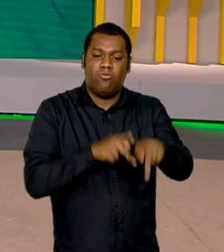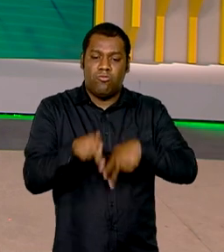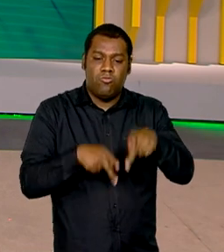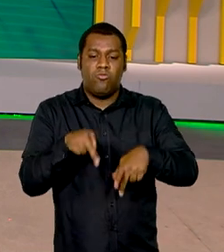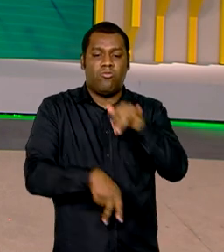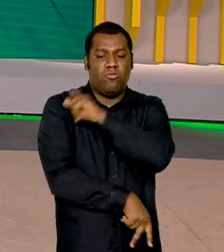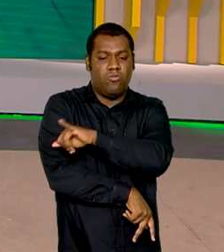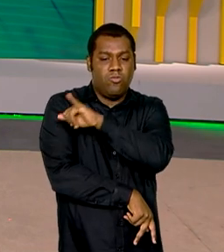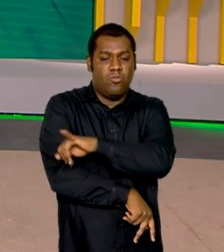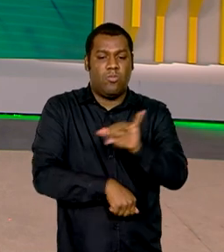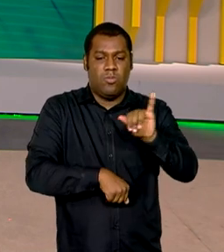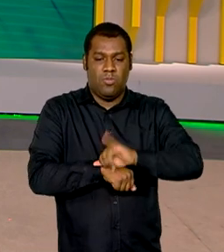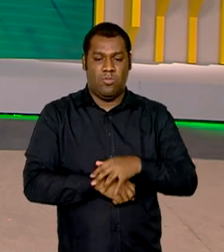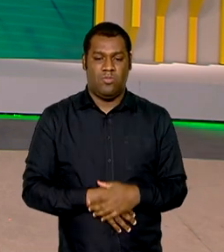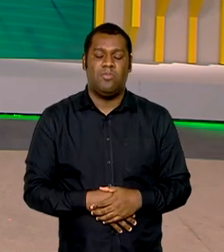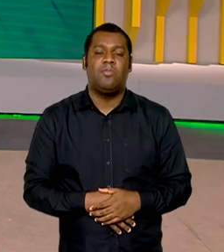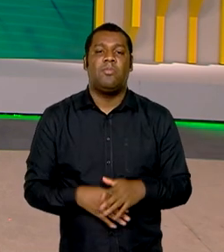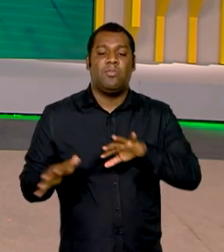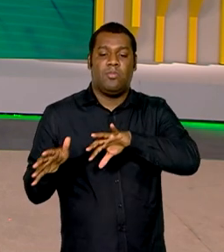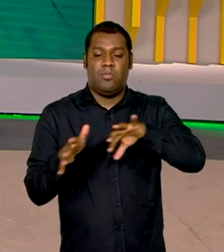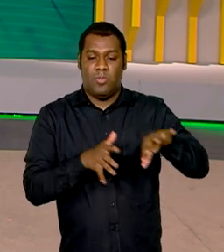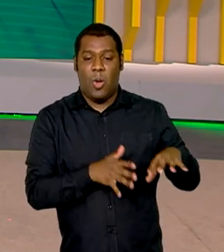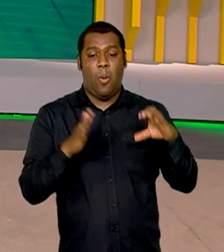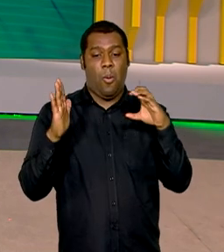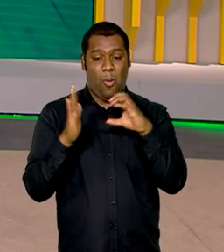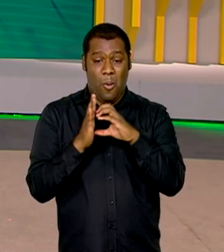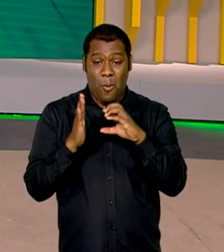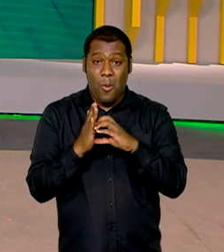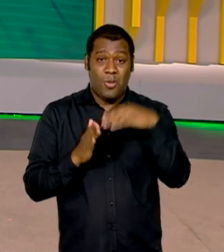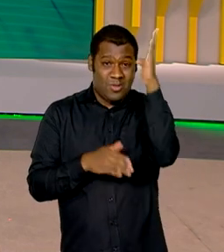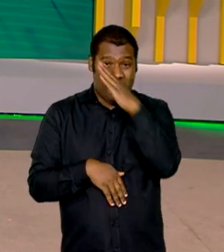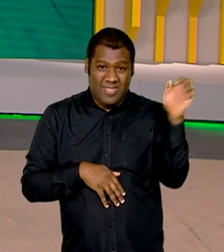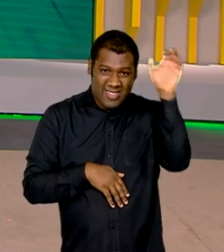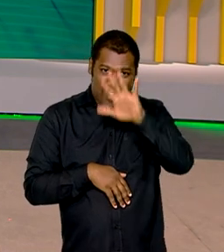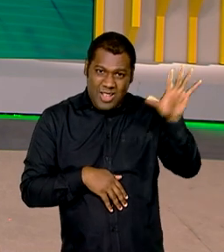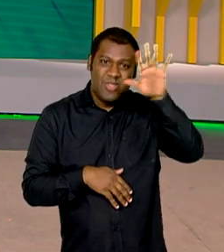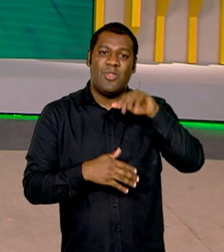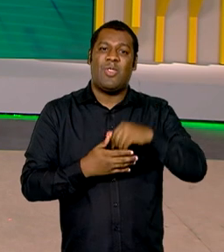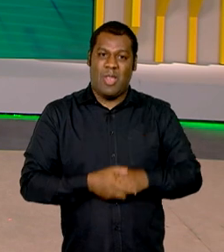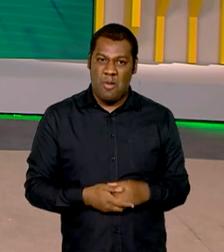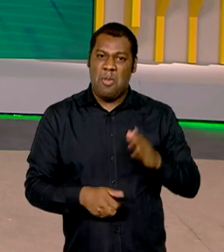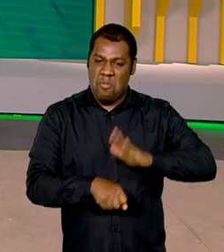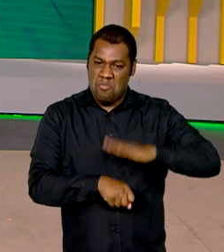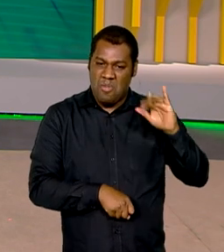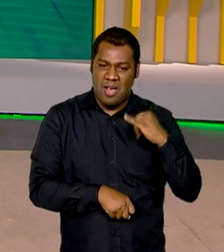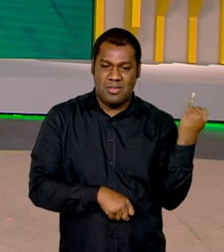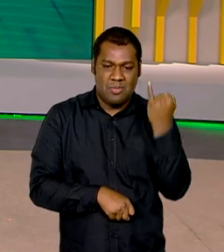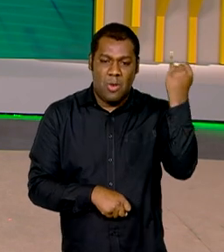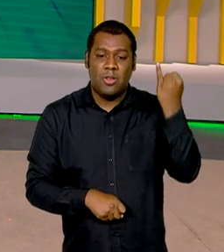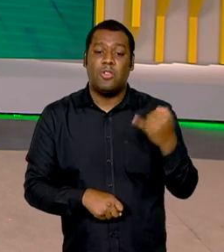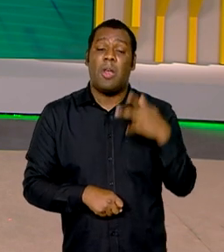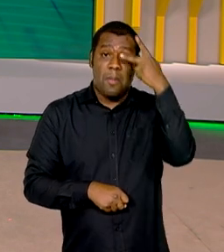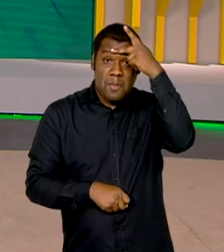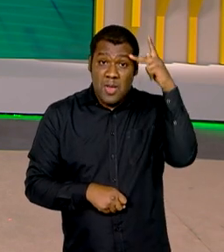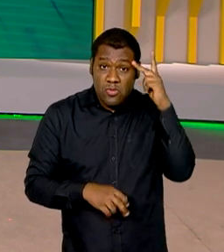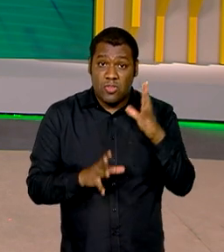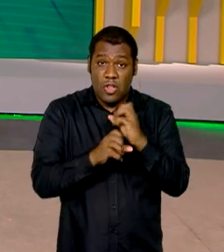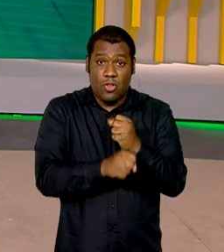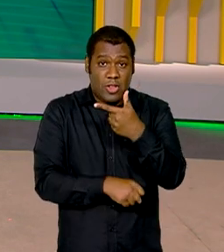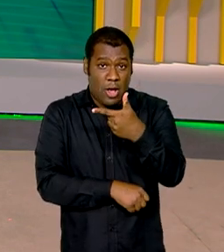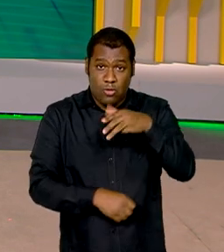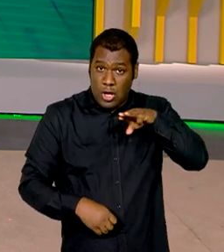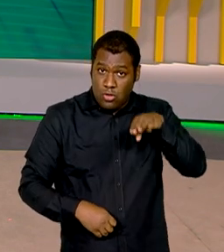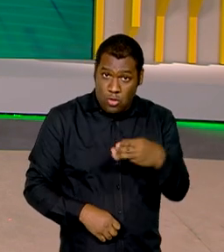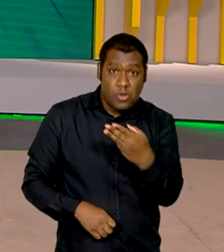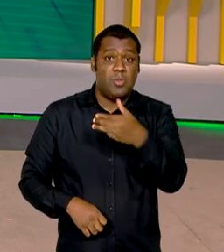O concurso público nacional unificado, o maior já organizado no Brasil, teve mais de 2 milhões e 100 mil